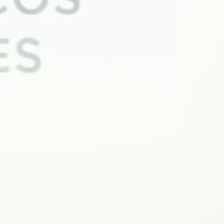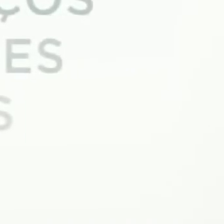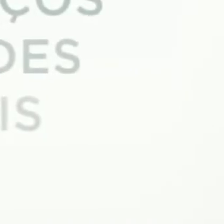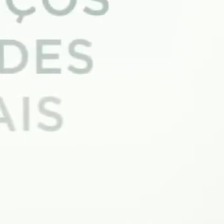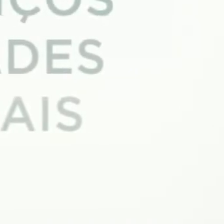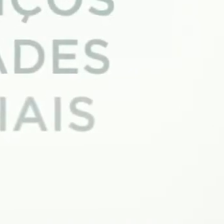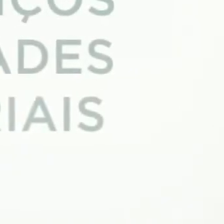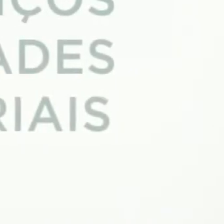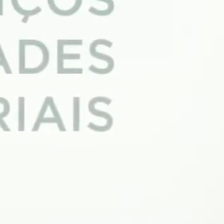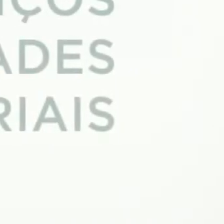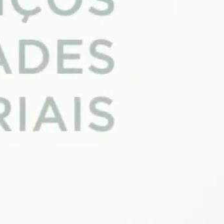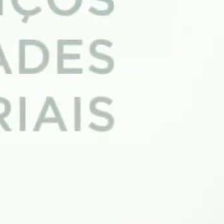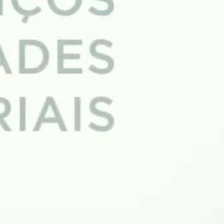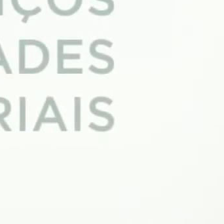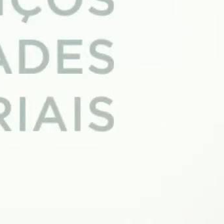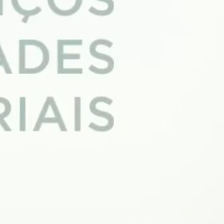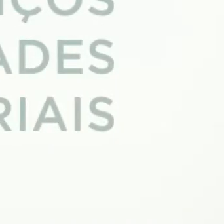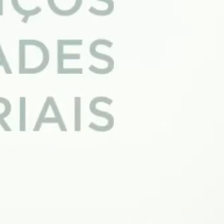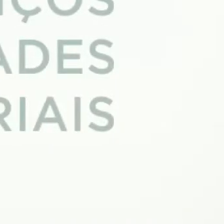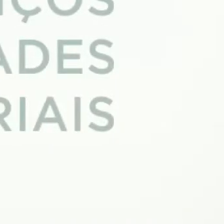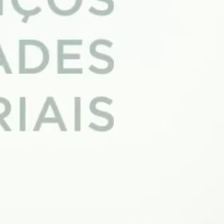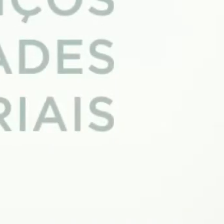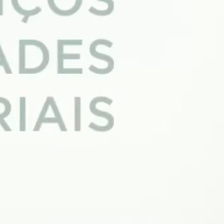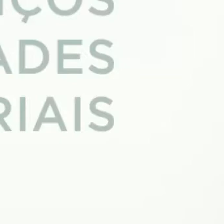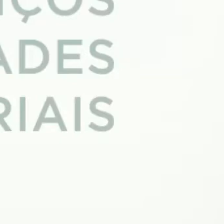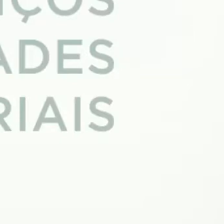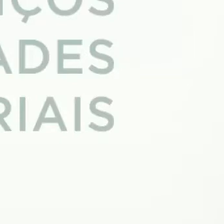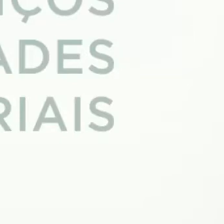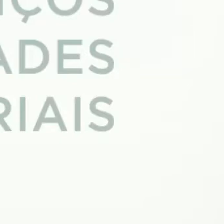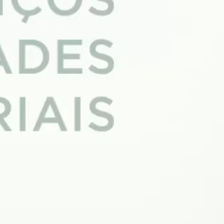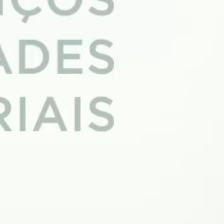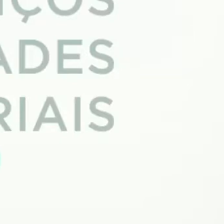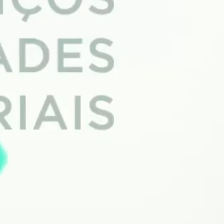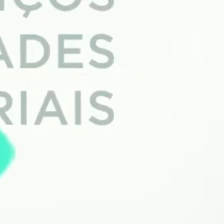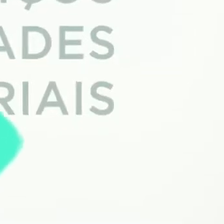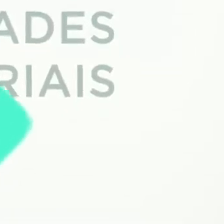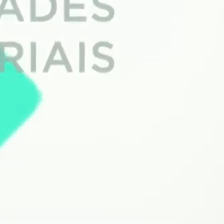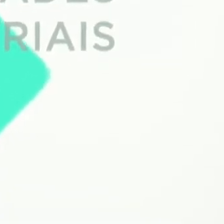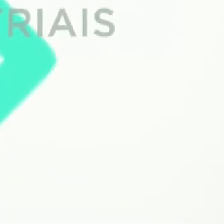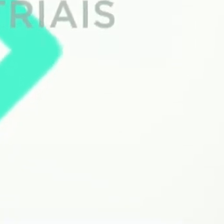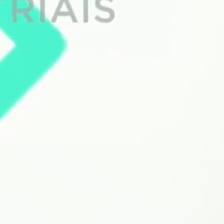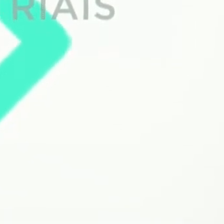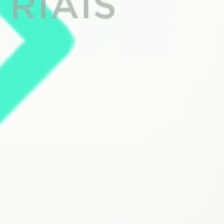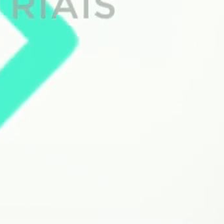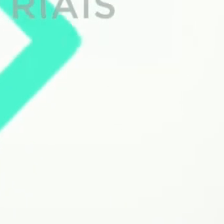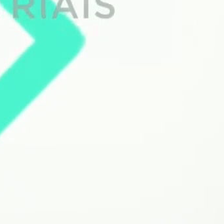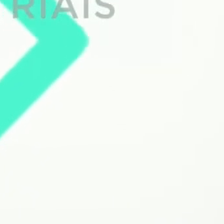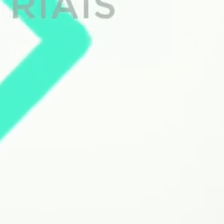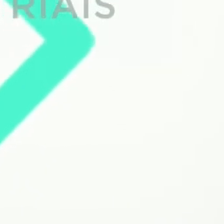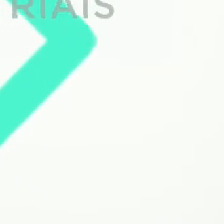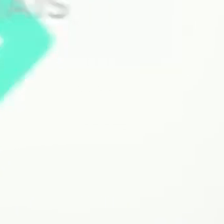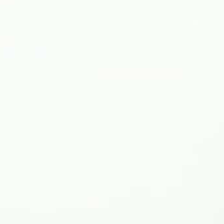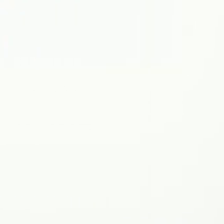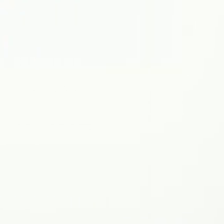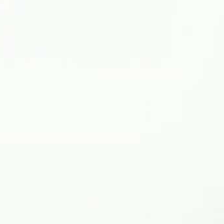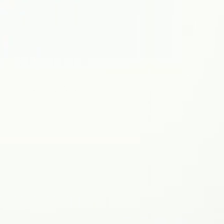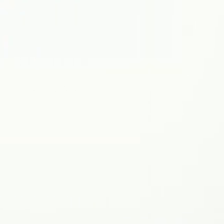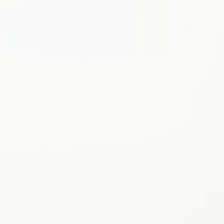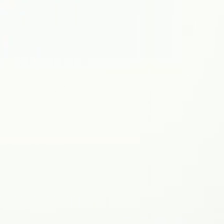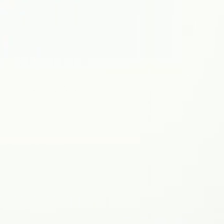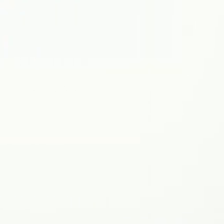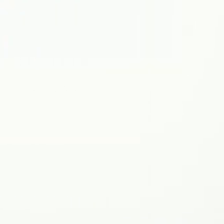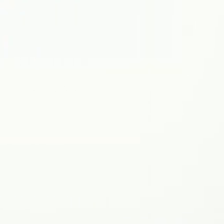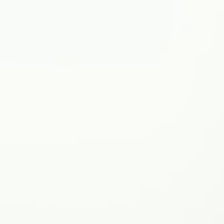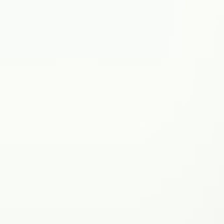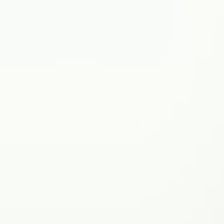e no setor de serviços. Mas a atividade agroindustrial vem ganhando força na geração de emprego e renda. Uma